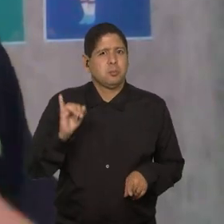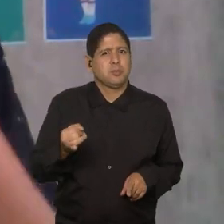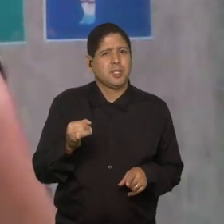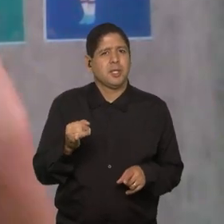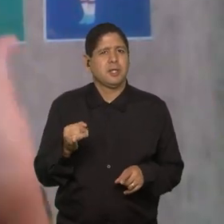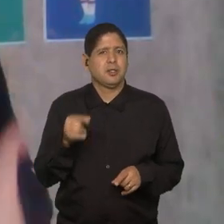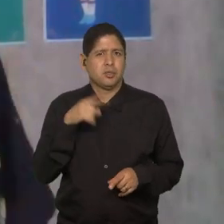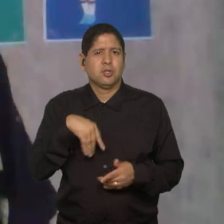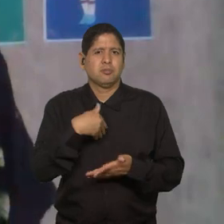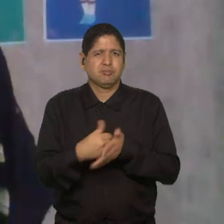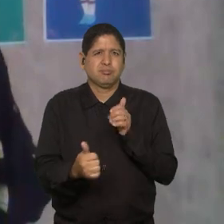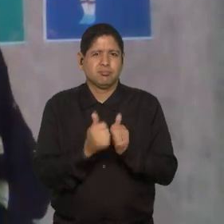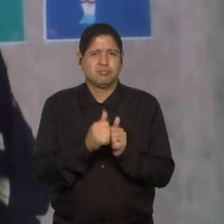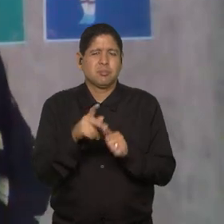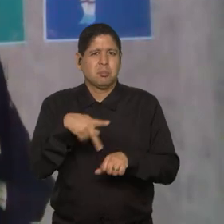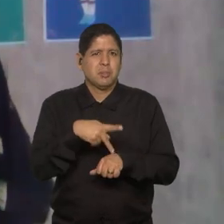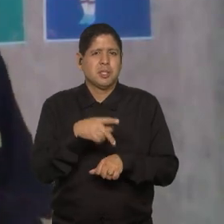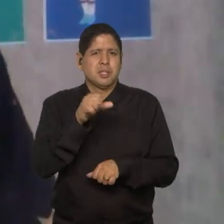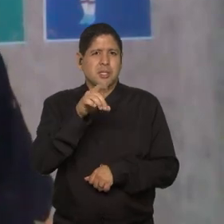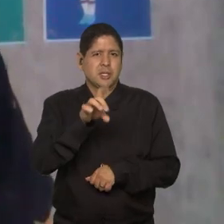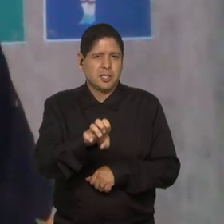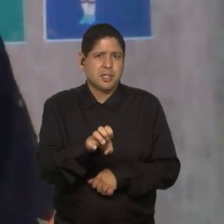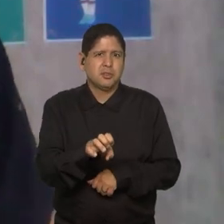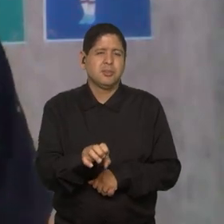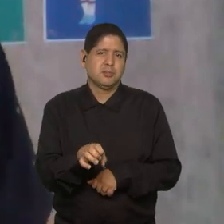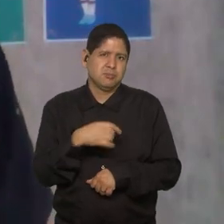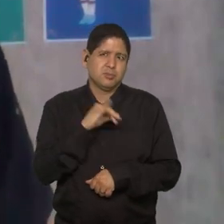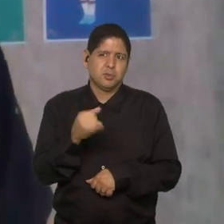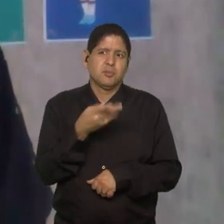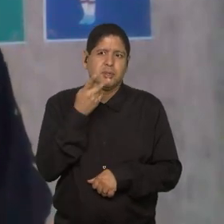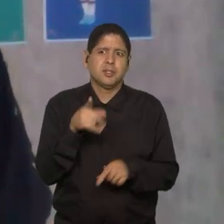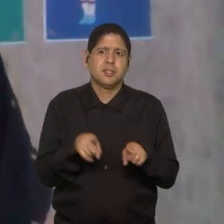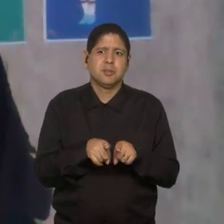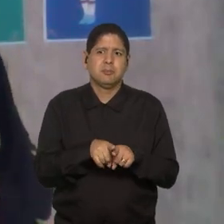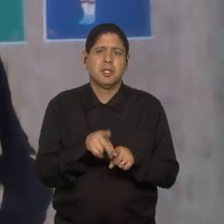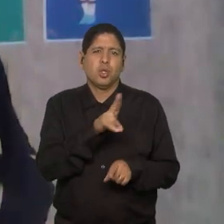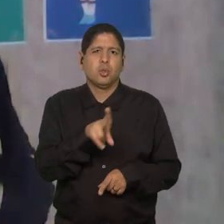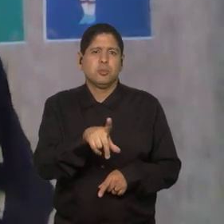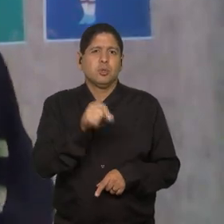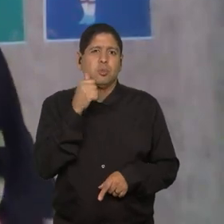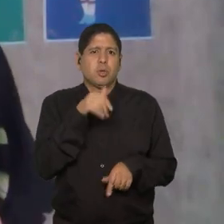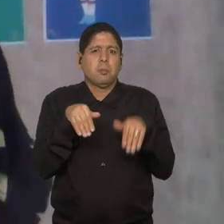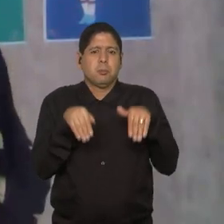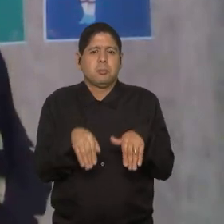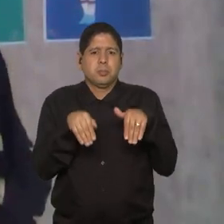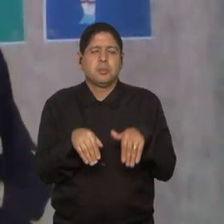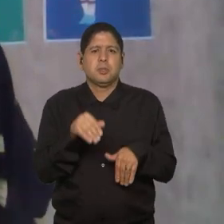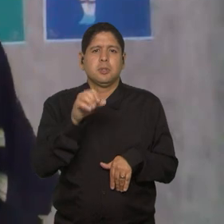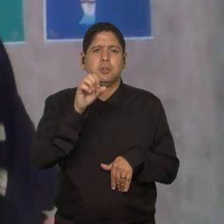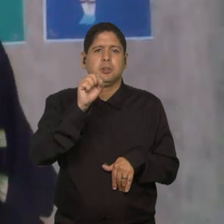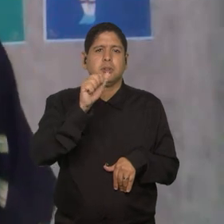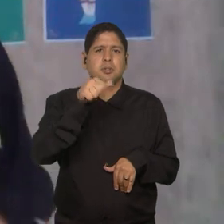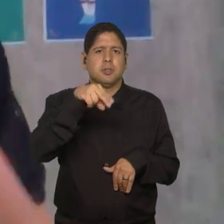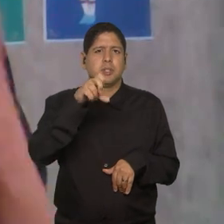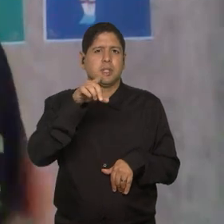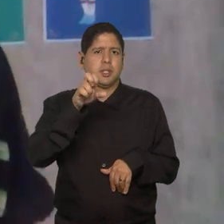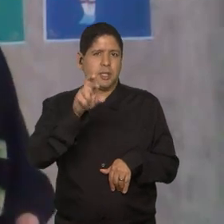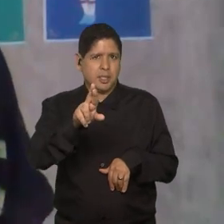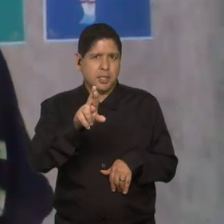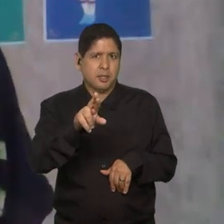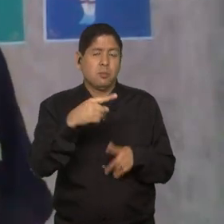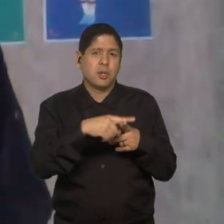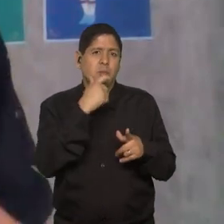gancho de que a gente está falando de país sede e tudo, eu vou levantar o nome de uma australiana, Sanker. Por quê?